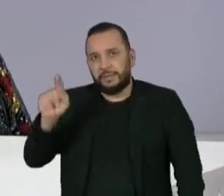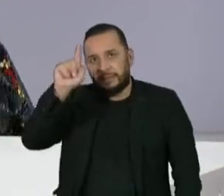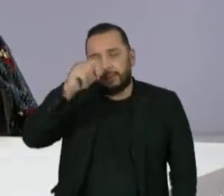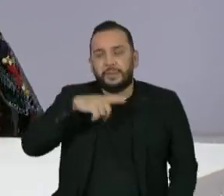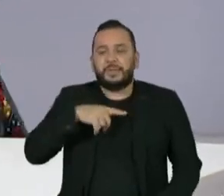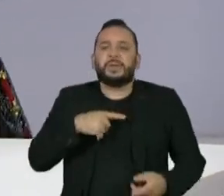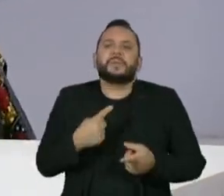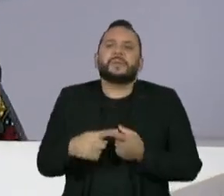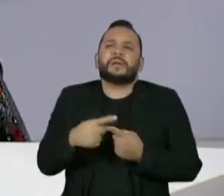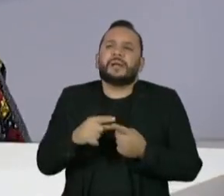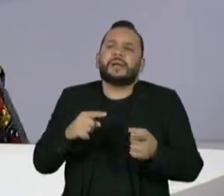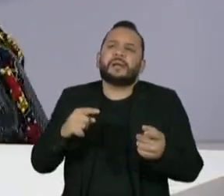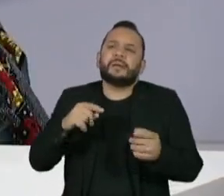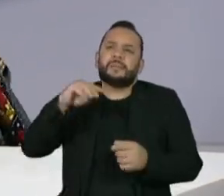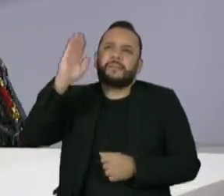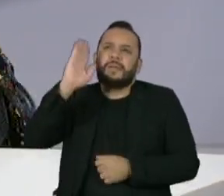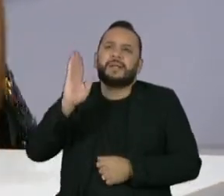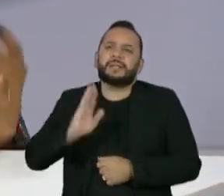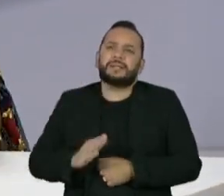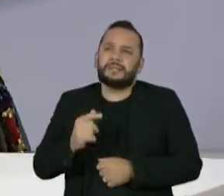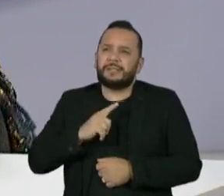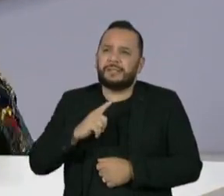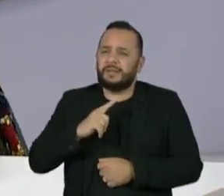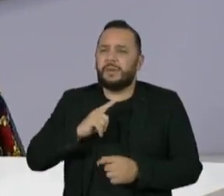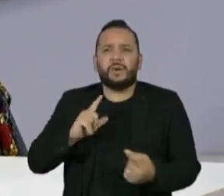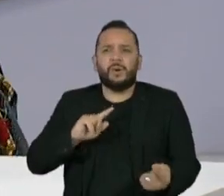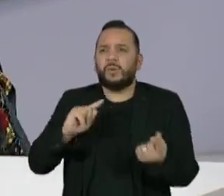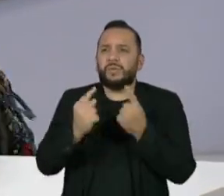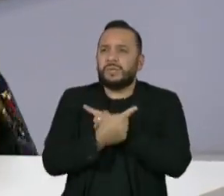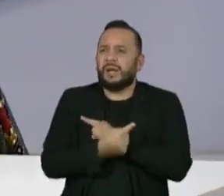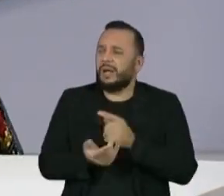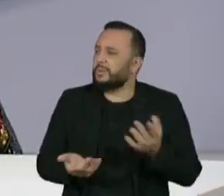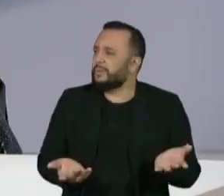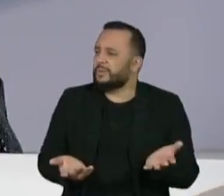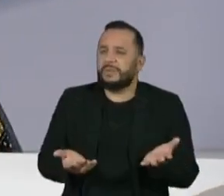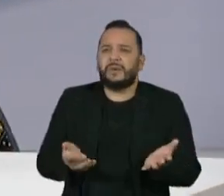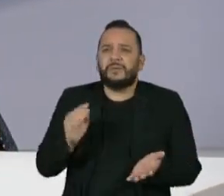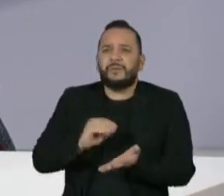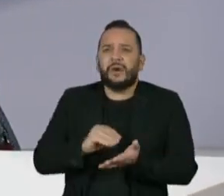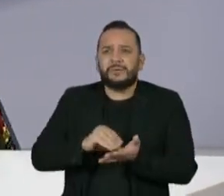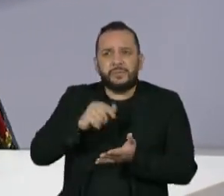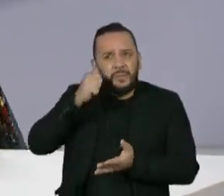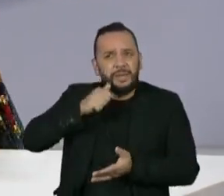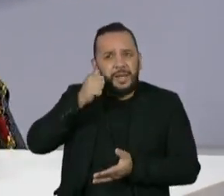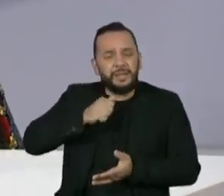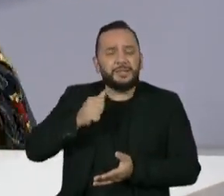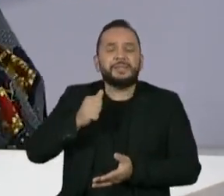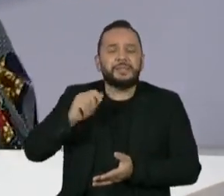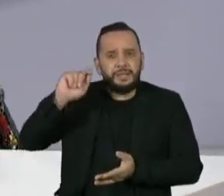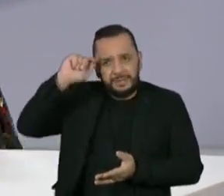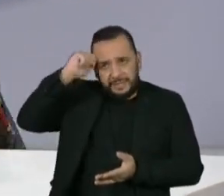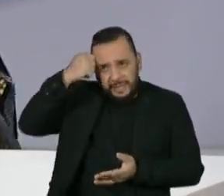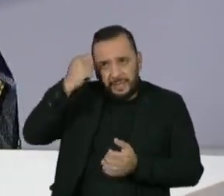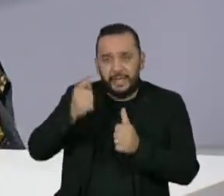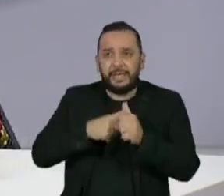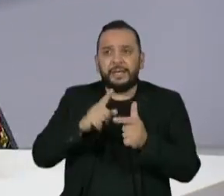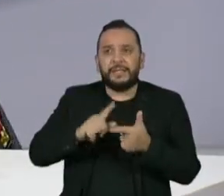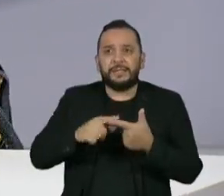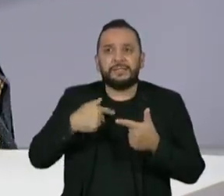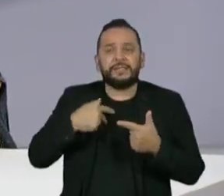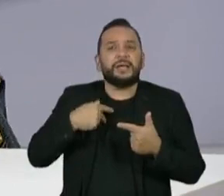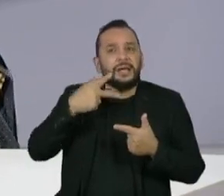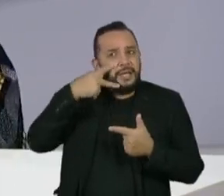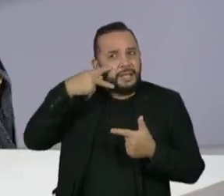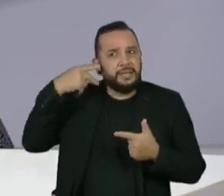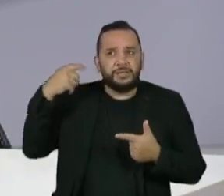que o Brasil ainda caminha na contramão de ter mais mulheres negras indígenas concorrendo a cargos majoritários para você e qual é o motivo disso estar